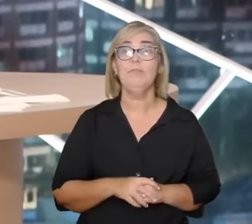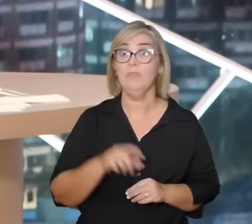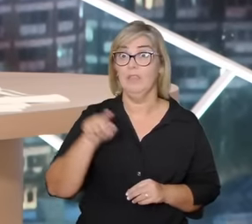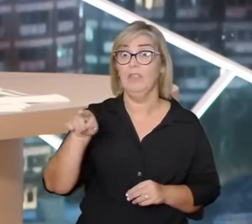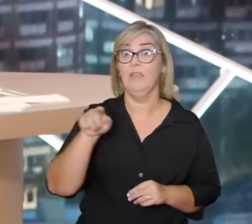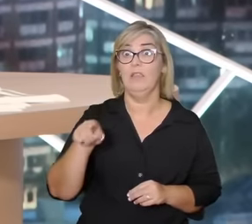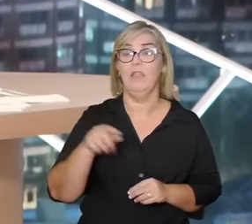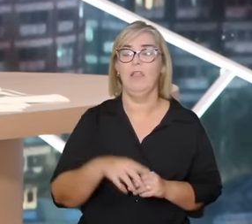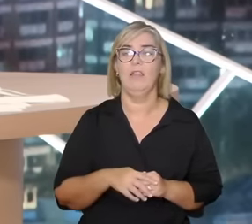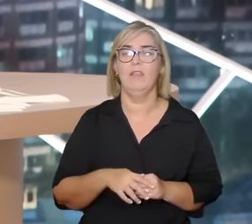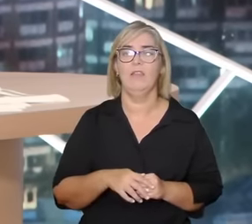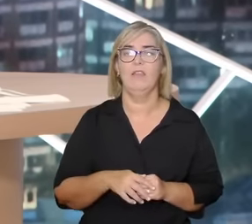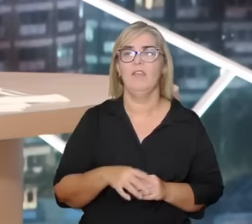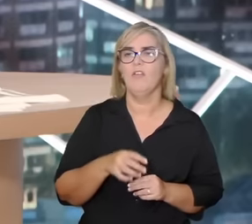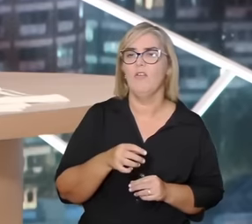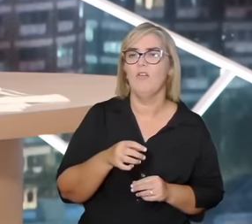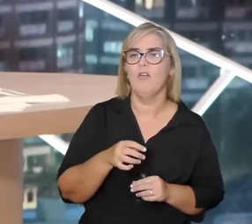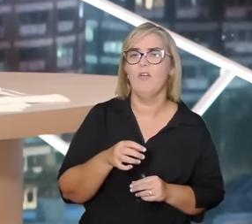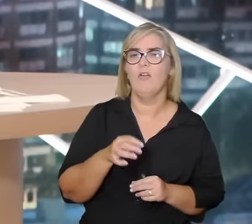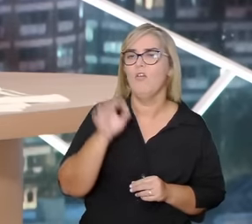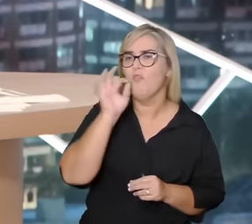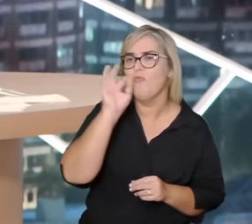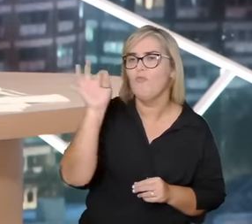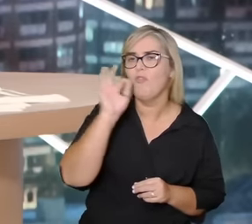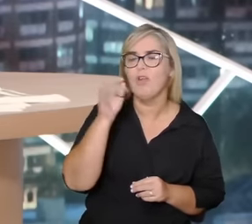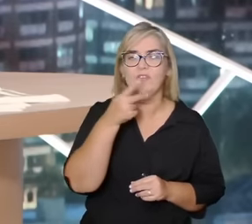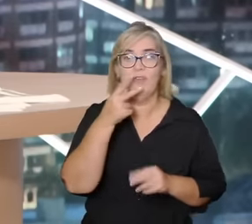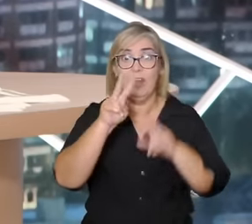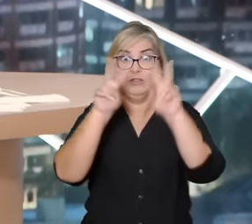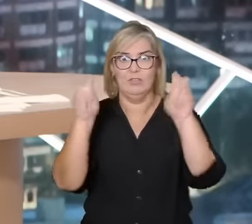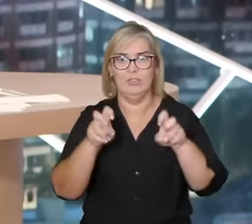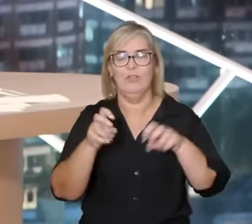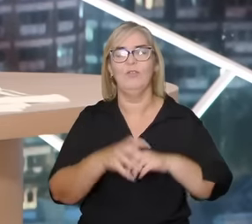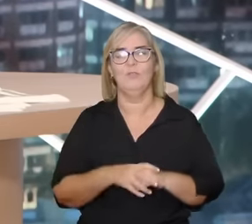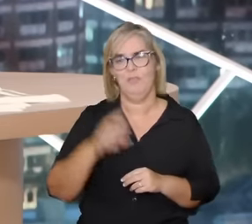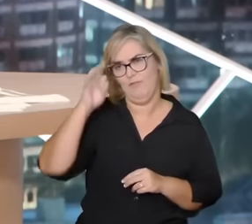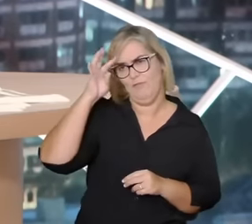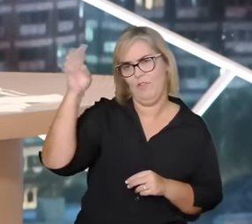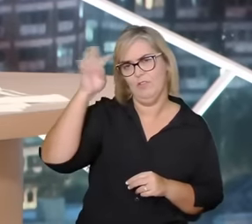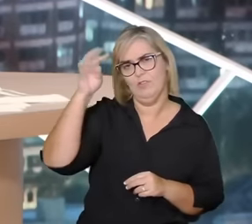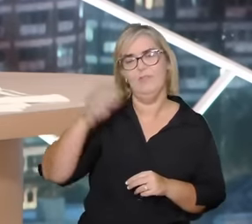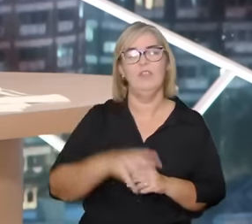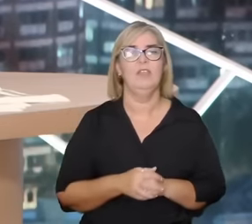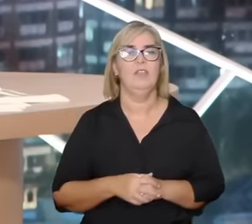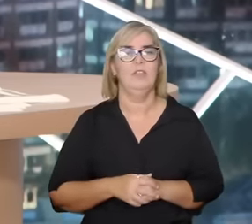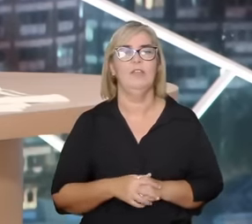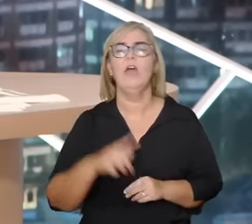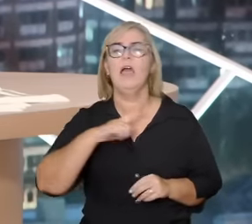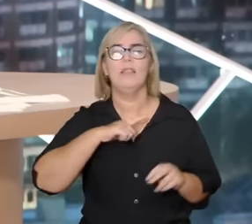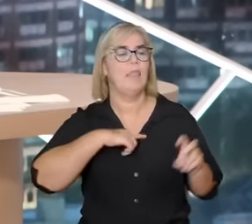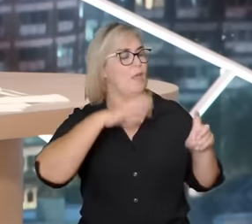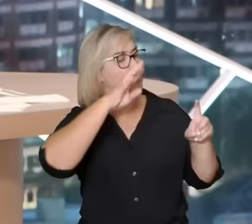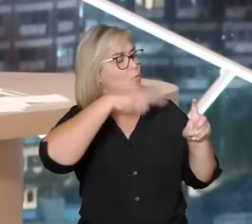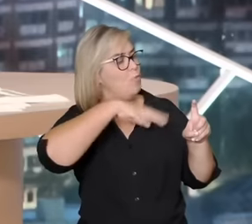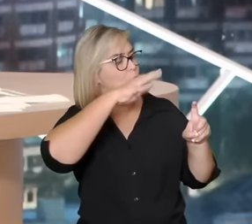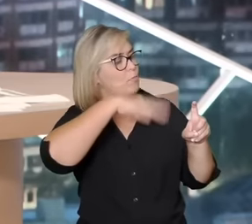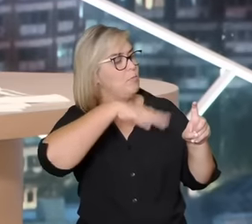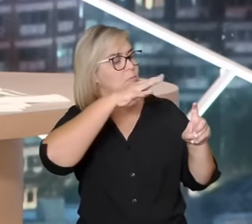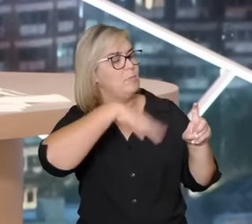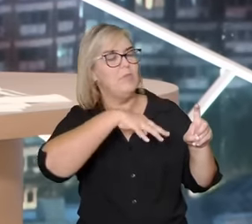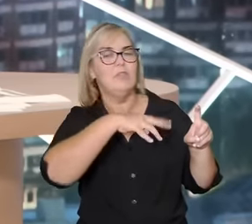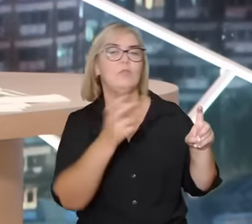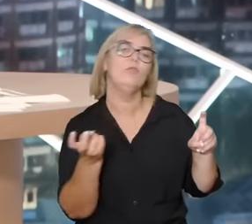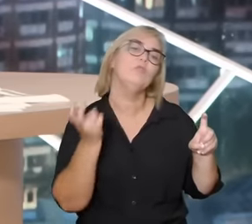narciso do narcisismo a partir desse mito grego tem o mito romeno que é o mito do vampiro o conto de